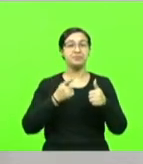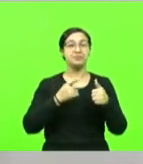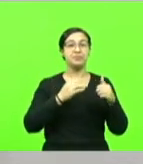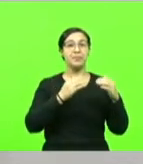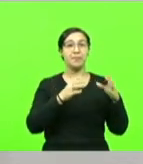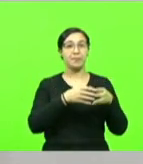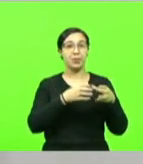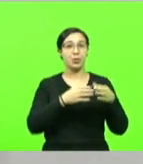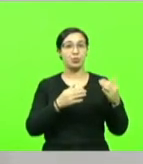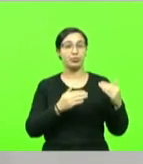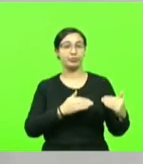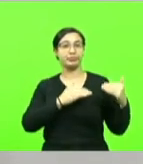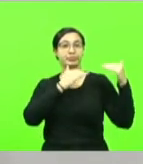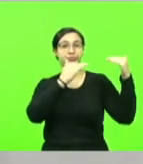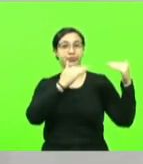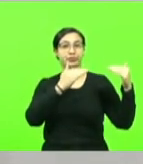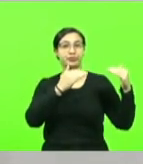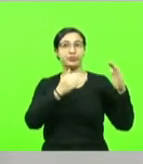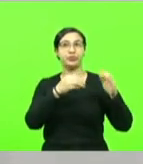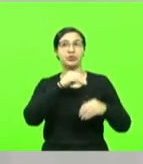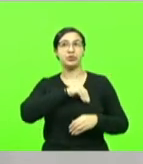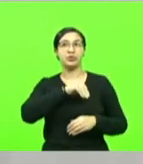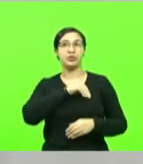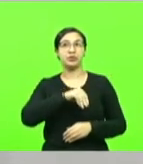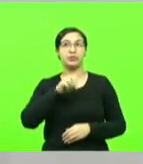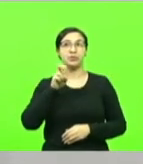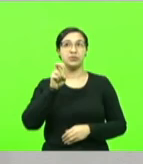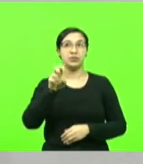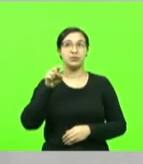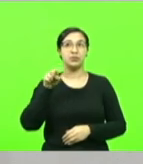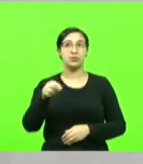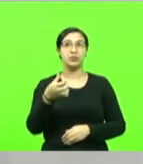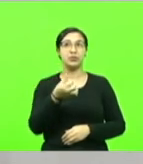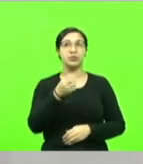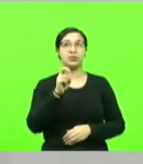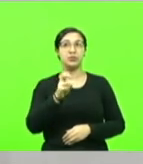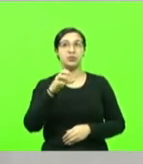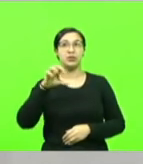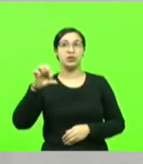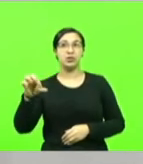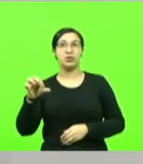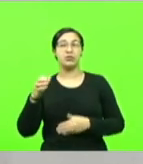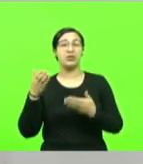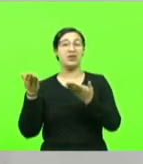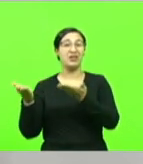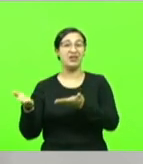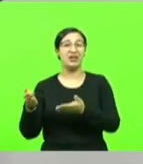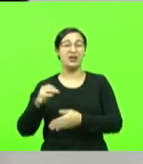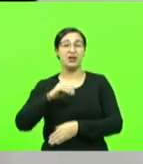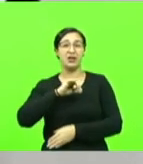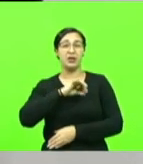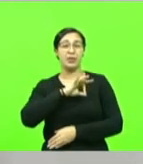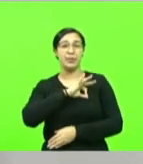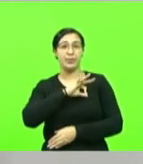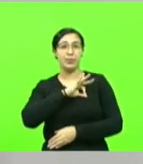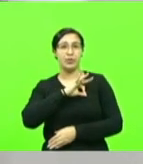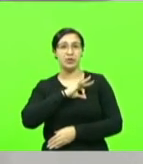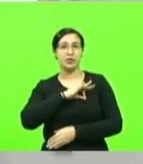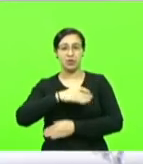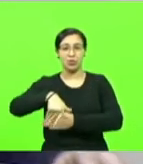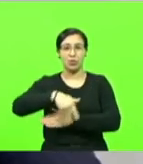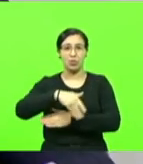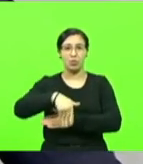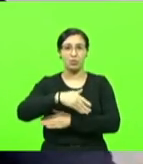.659 de reposição, e o pracinha 1.400. Entre essa do